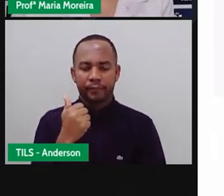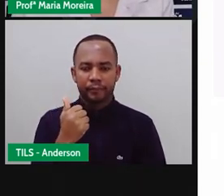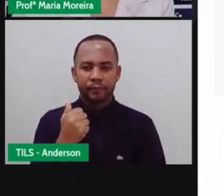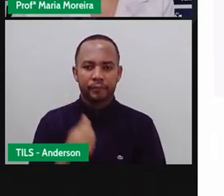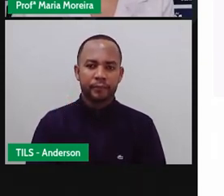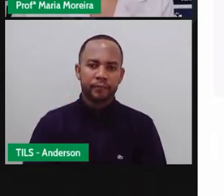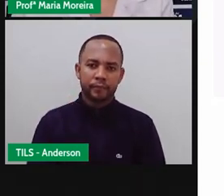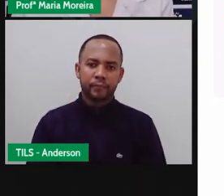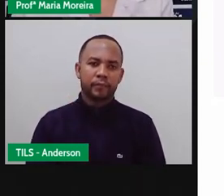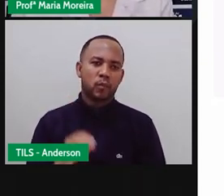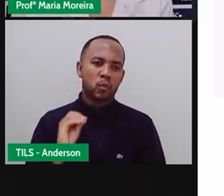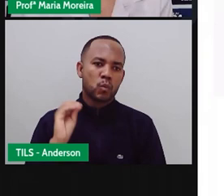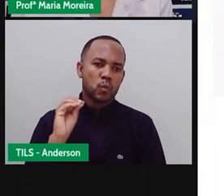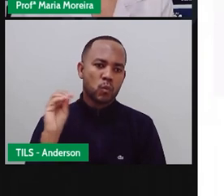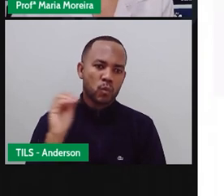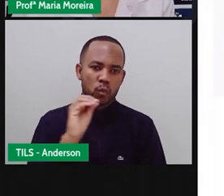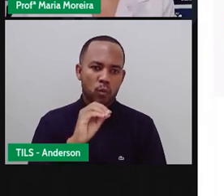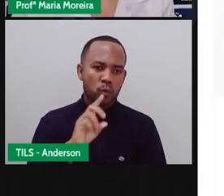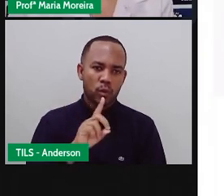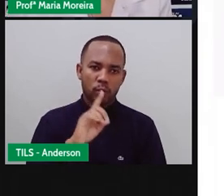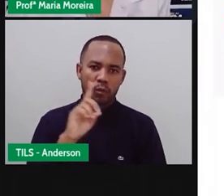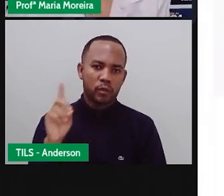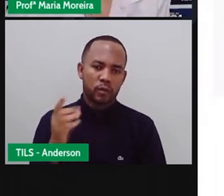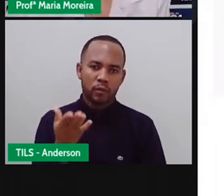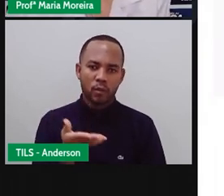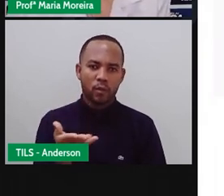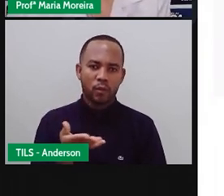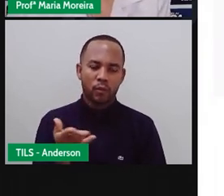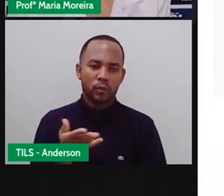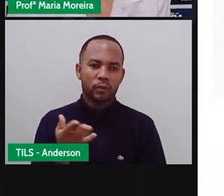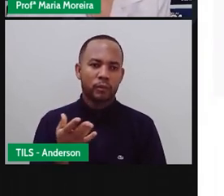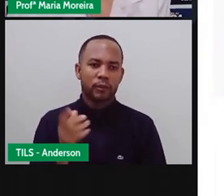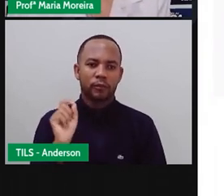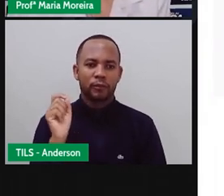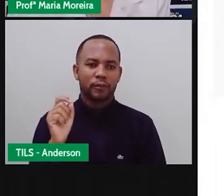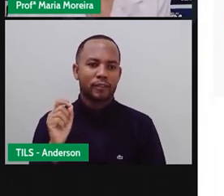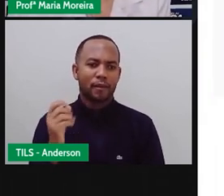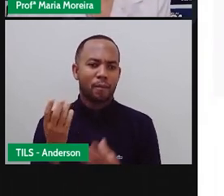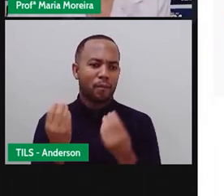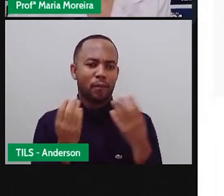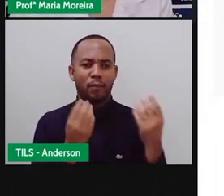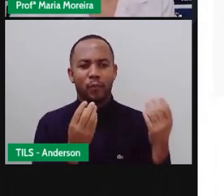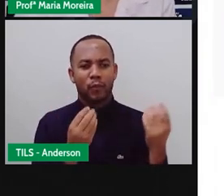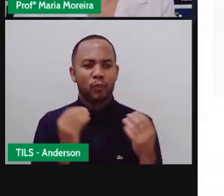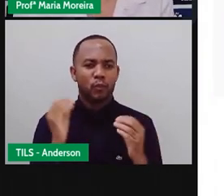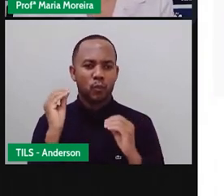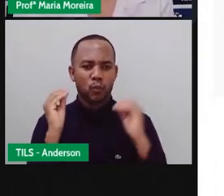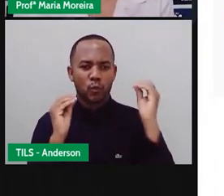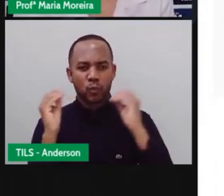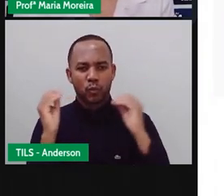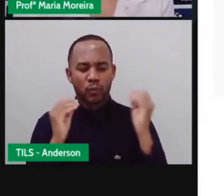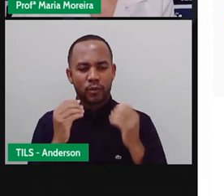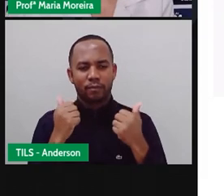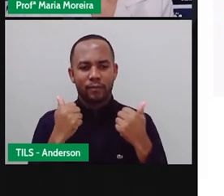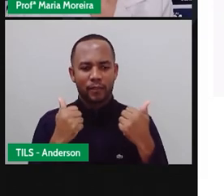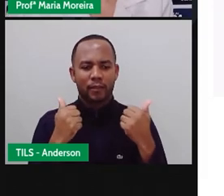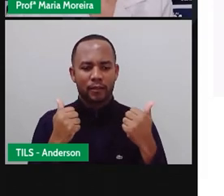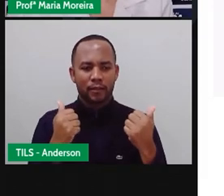Bom dia, bom dia, bom dia. Aí, hoje aí, foram os recadinhos que a Pro conseguiu recolher aí nos vídeos, tá?